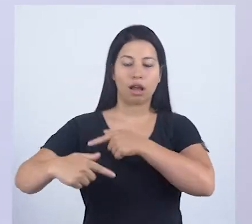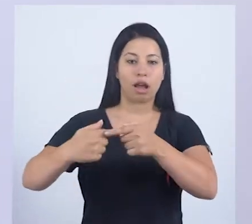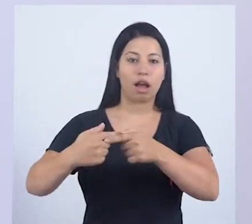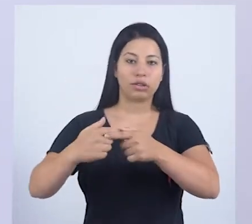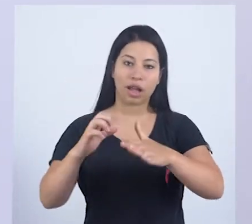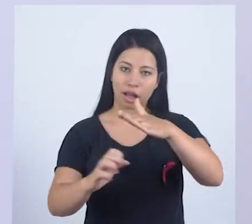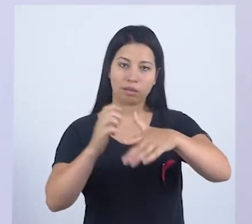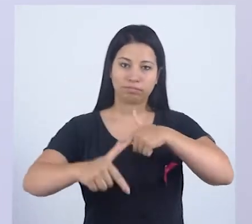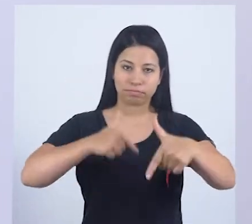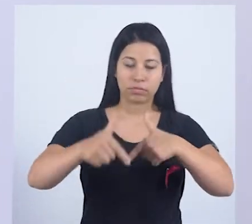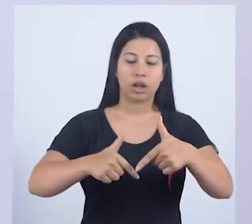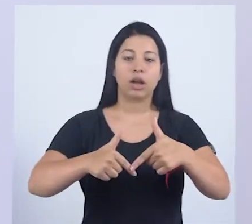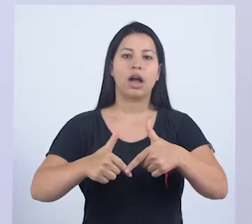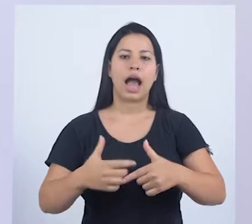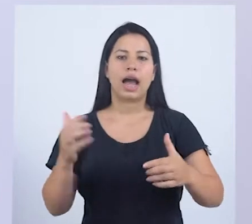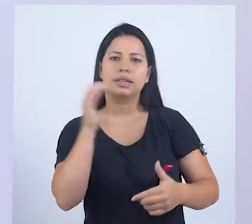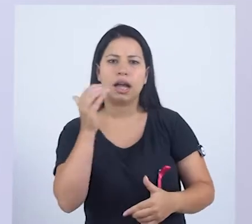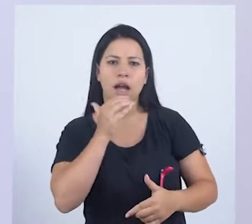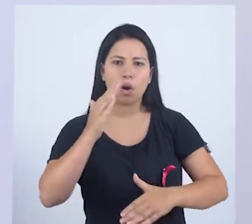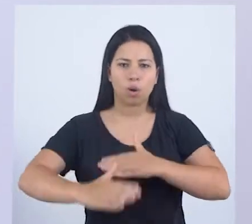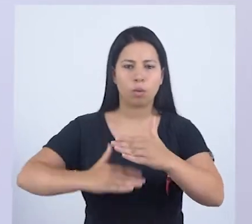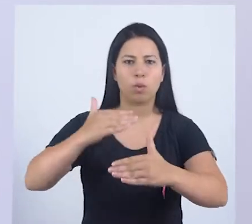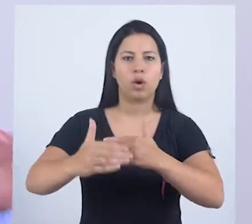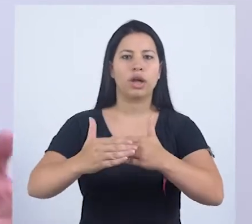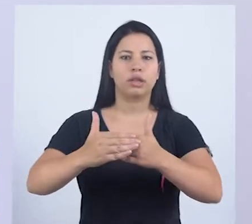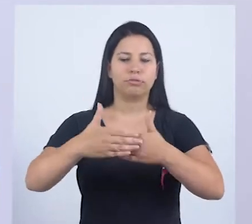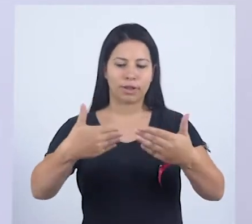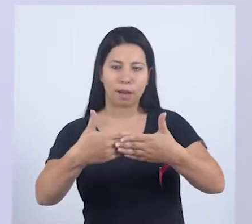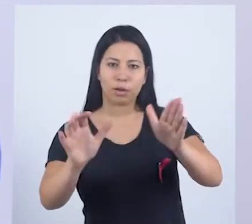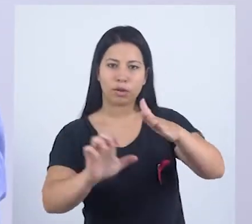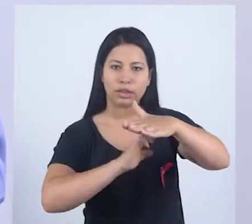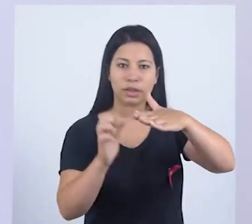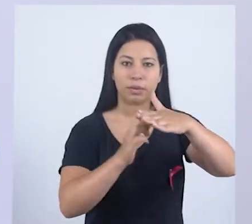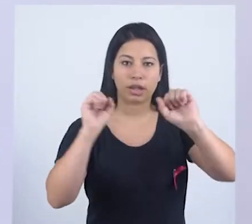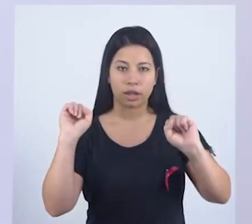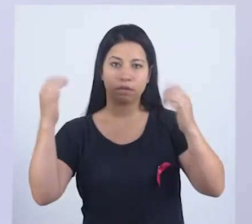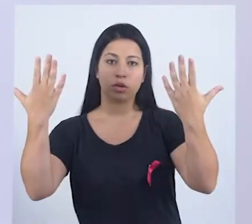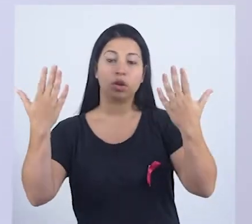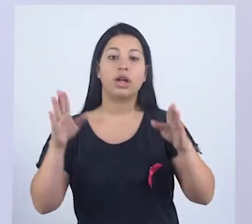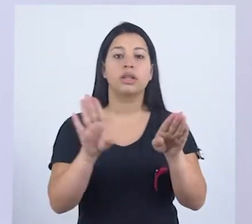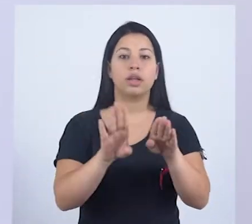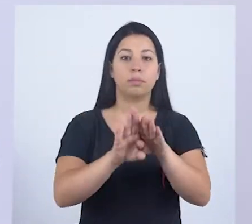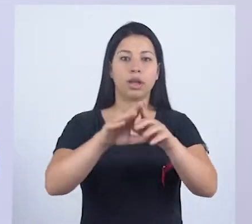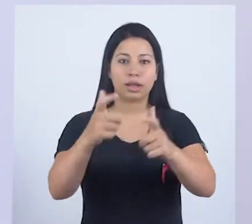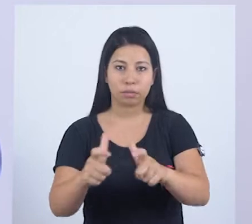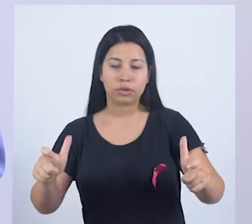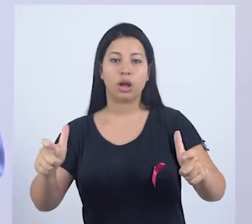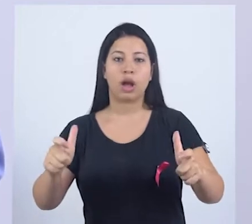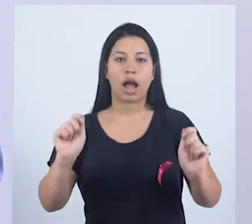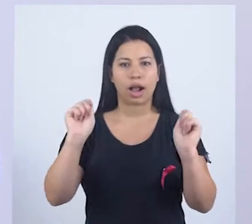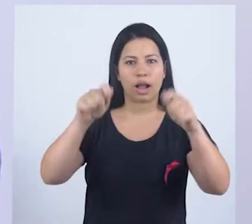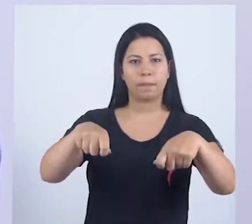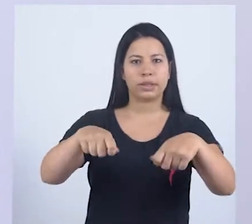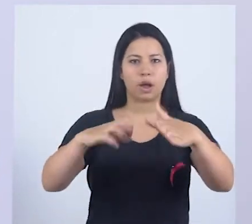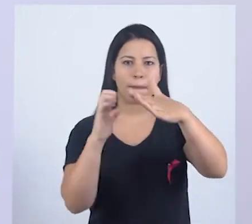empregos. Vamos, dentro desse programa, acelerar o processo de abertura de empresas e de eventos. Vamos expandir o programa de